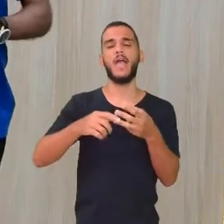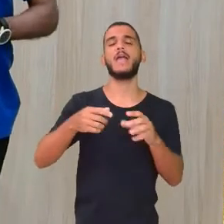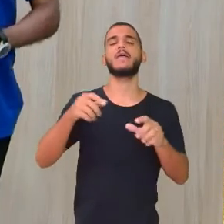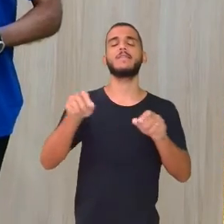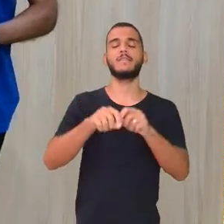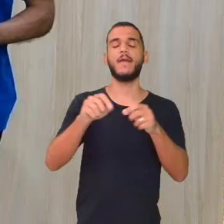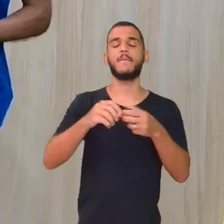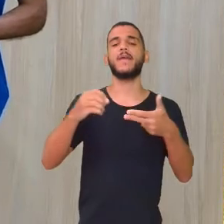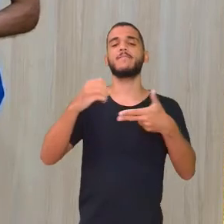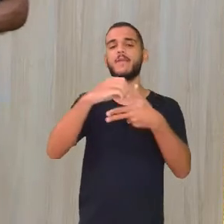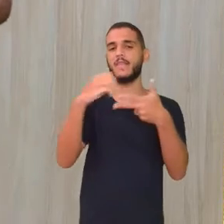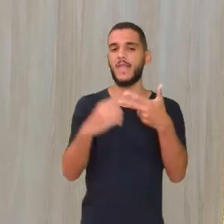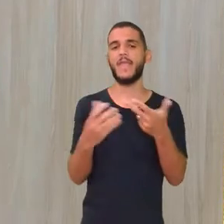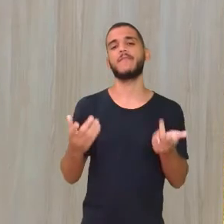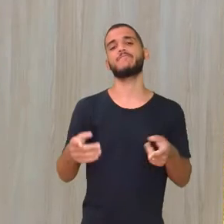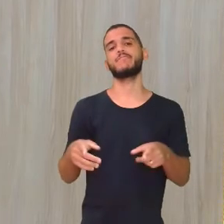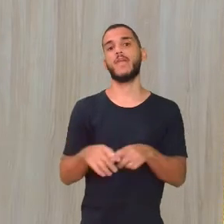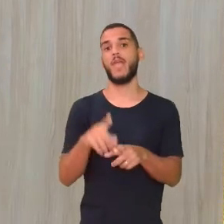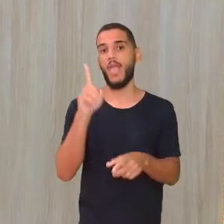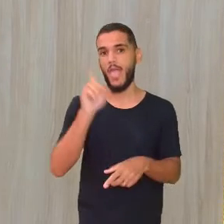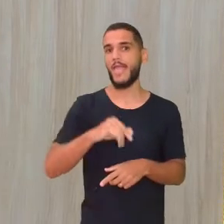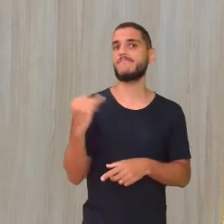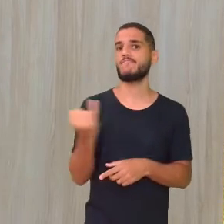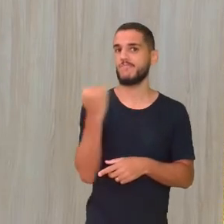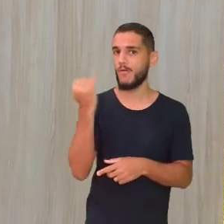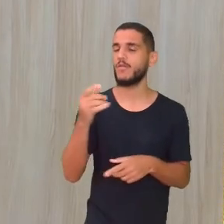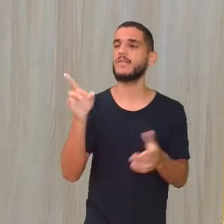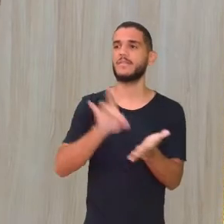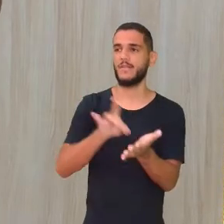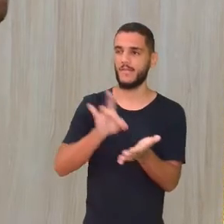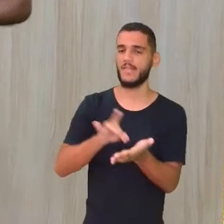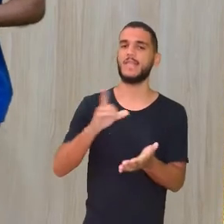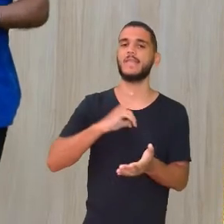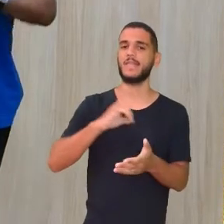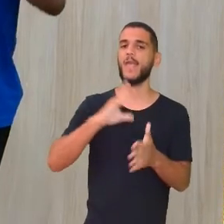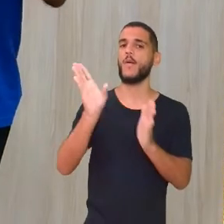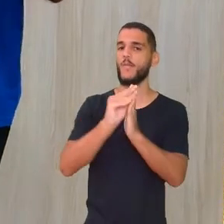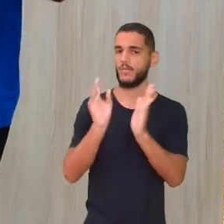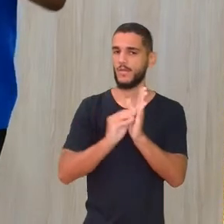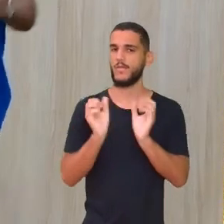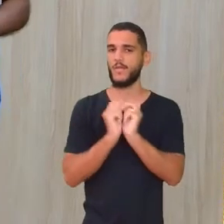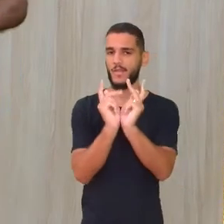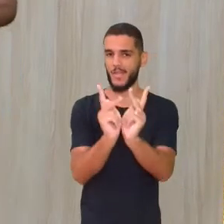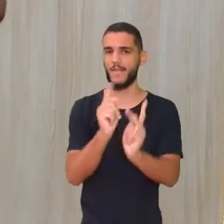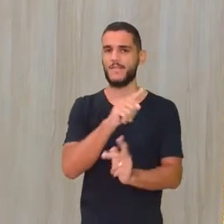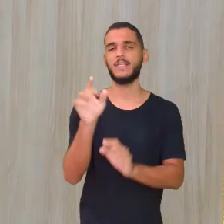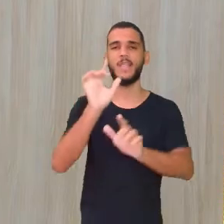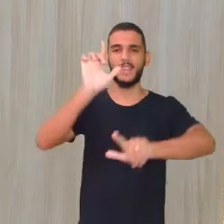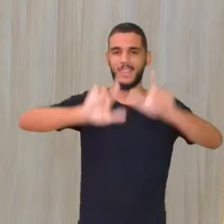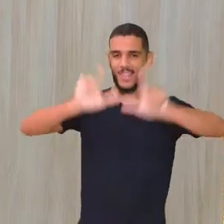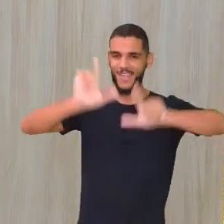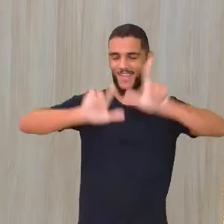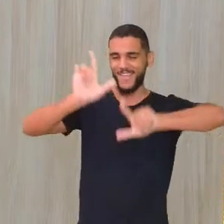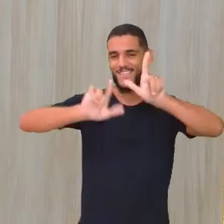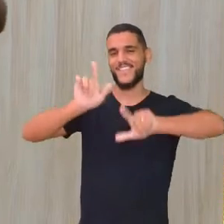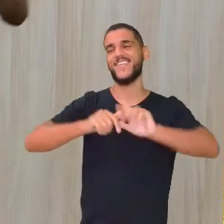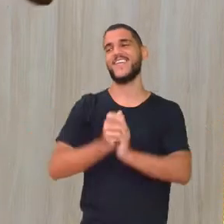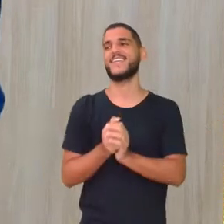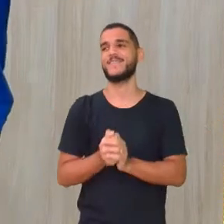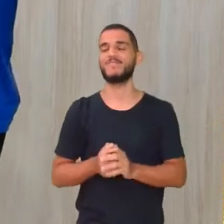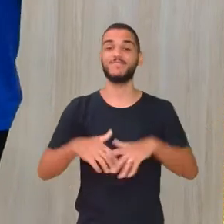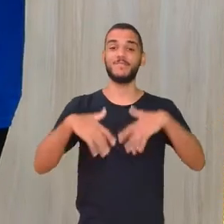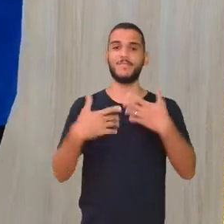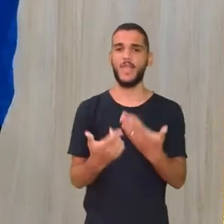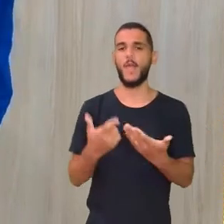cai bastante na aula Então, importante demais você ter aí esse conteúdo, tá bom? Você está aí na TV né? Isso, ó